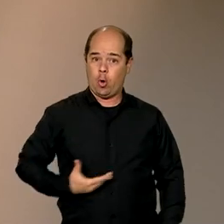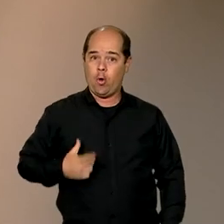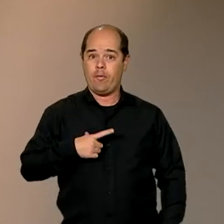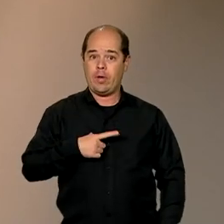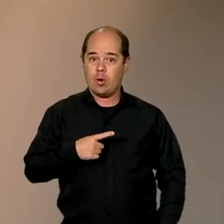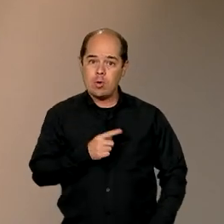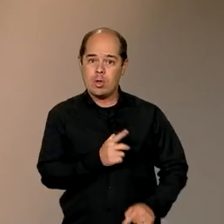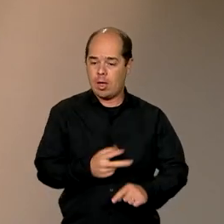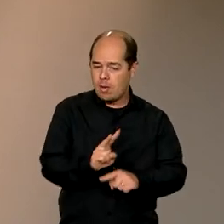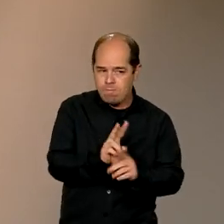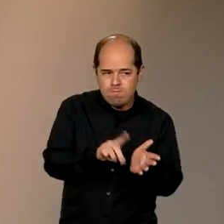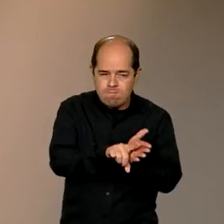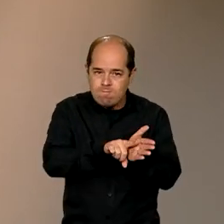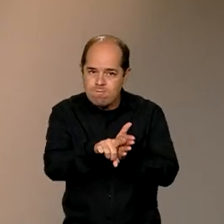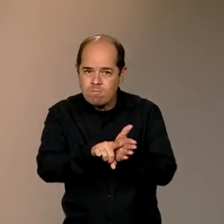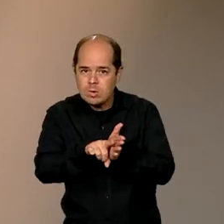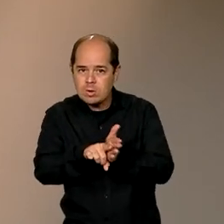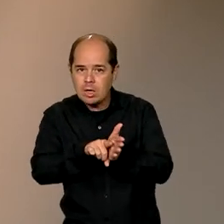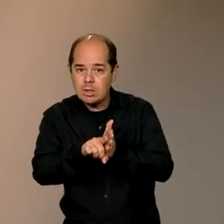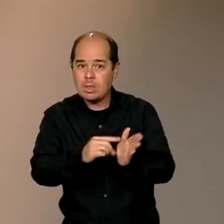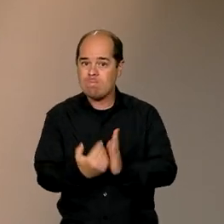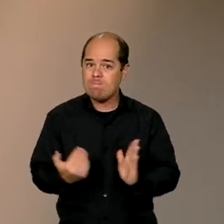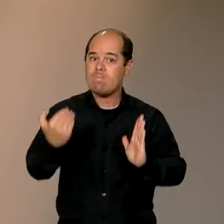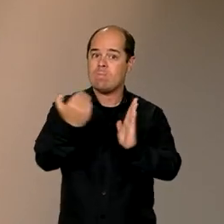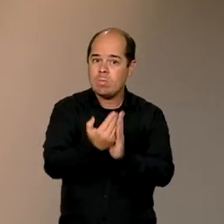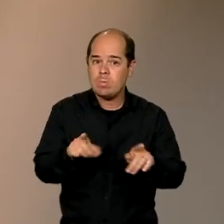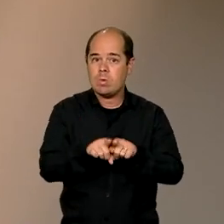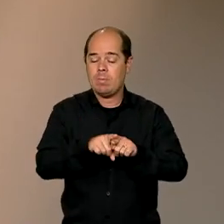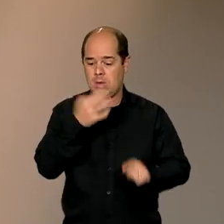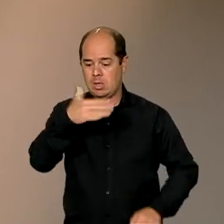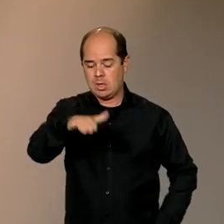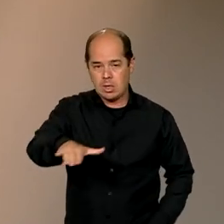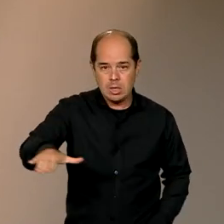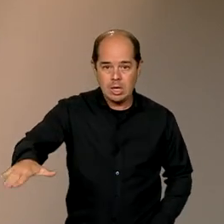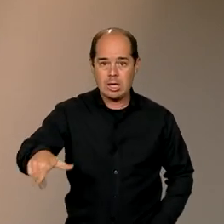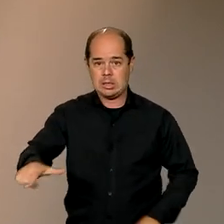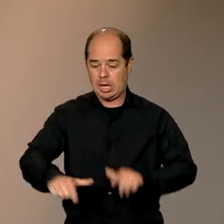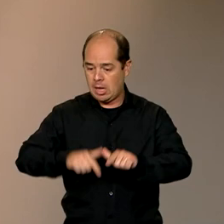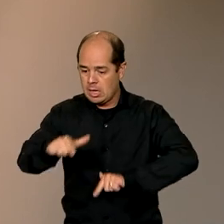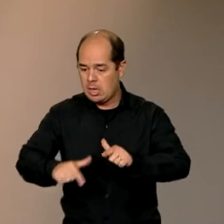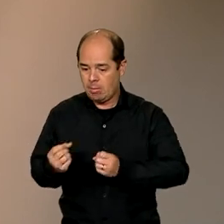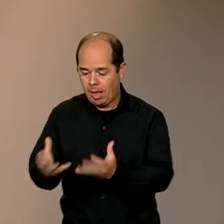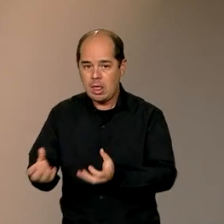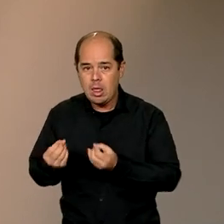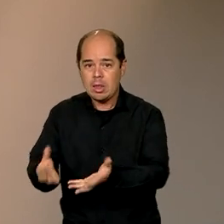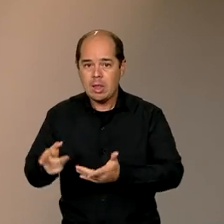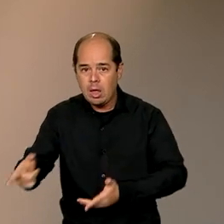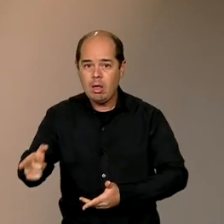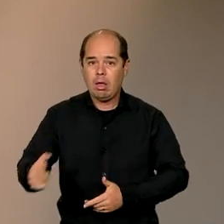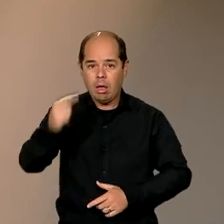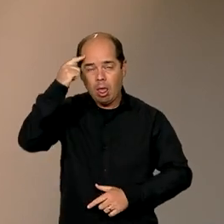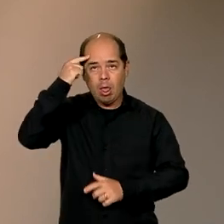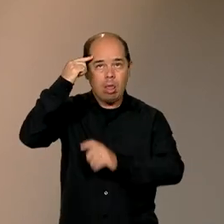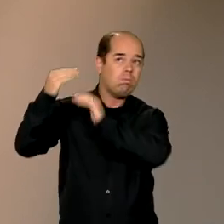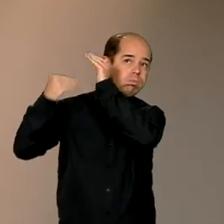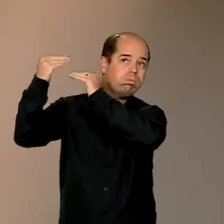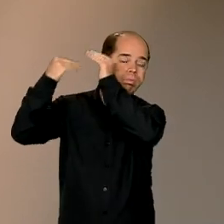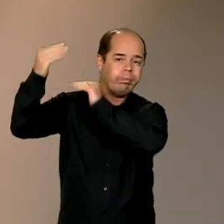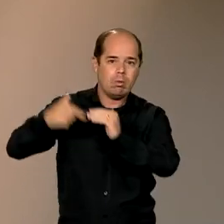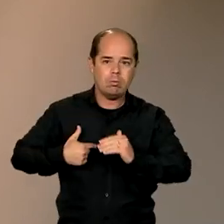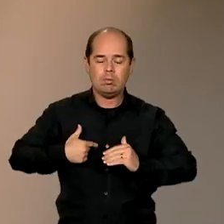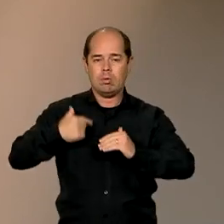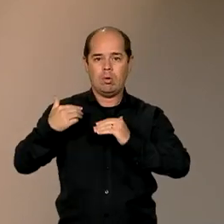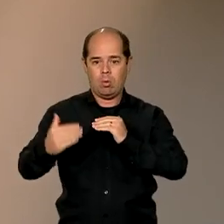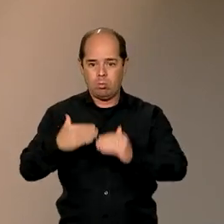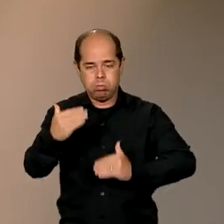e de retirada das crianças submetidas a atividades que prejudicam a sua formação e o seu desenvolvimento. Sobre esse assunto,